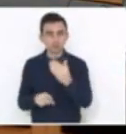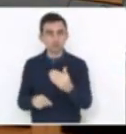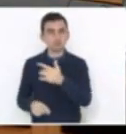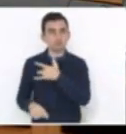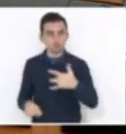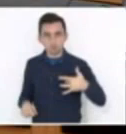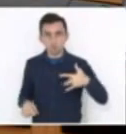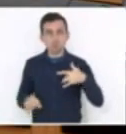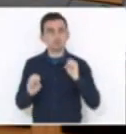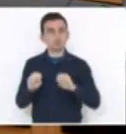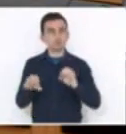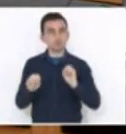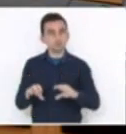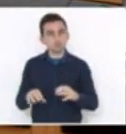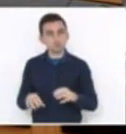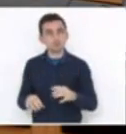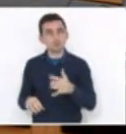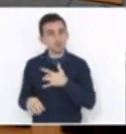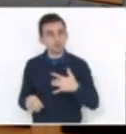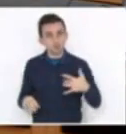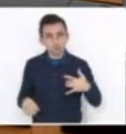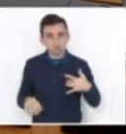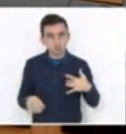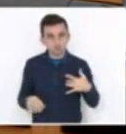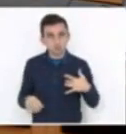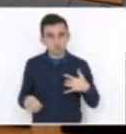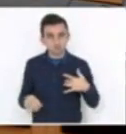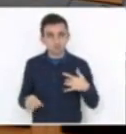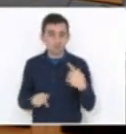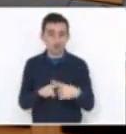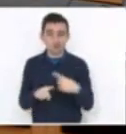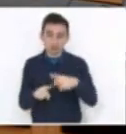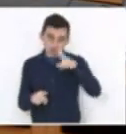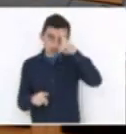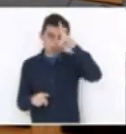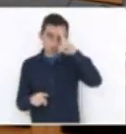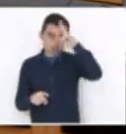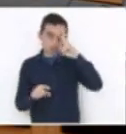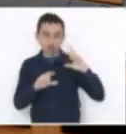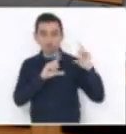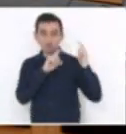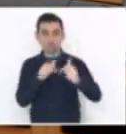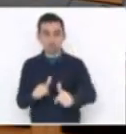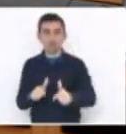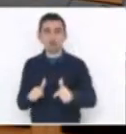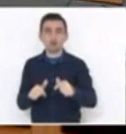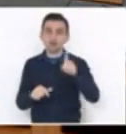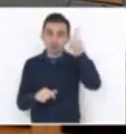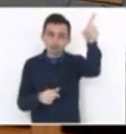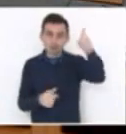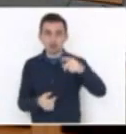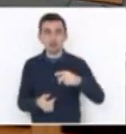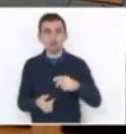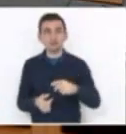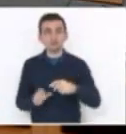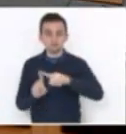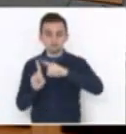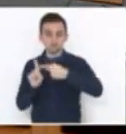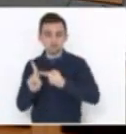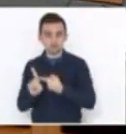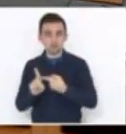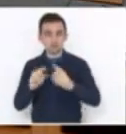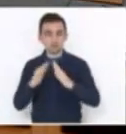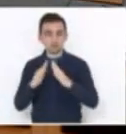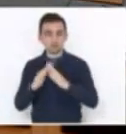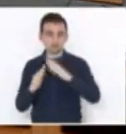saúde e da educação. Na área da saúde, por uma questão histórica, a maternidade Carmela Dutra, que é referência no Estado de